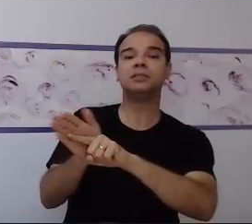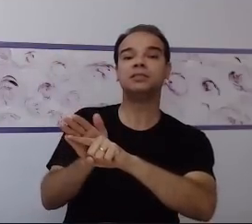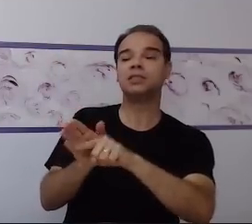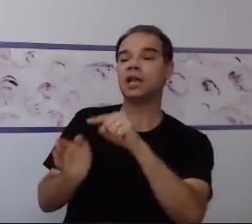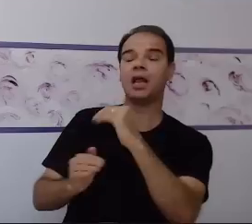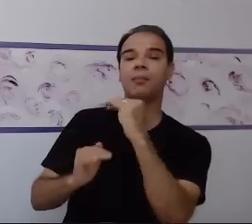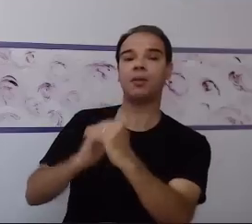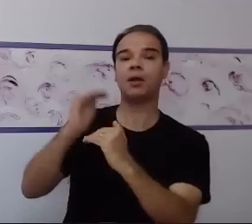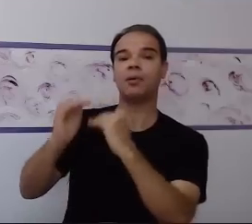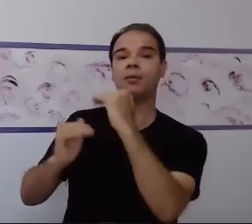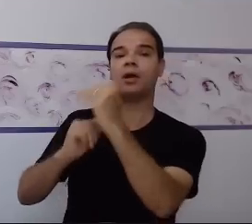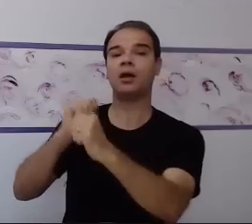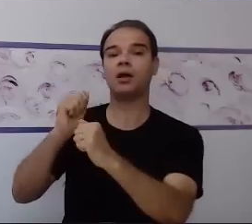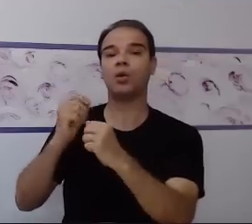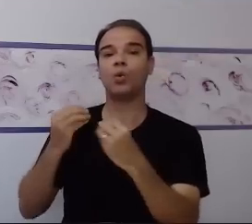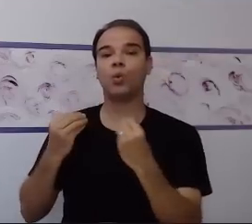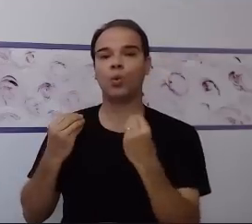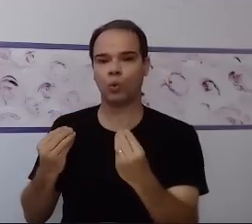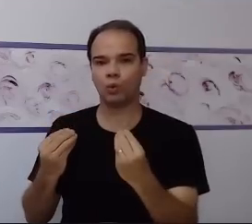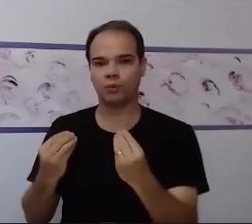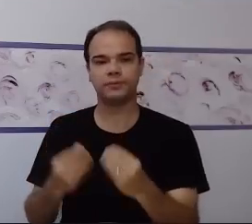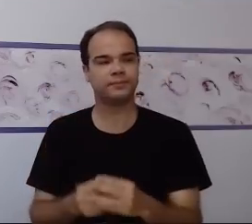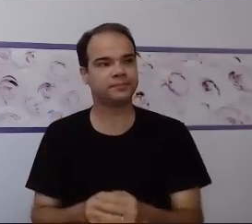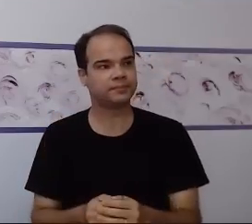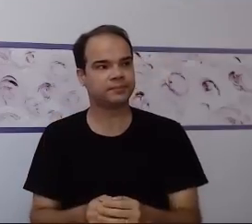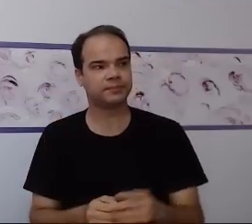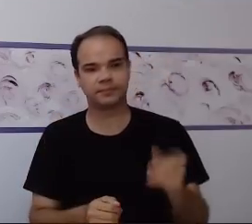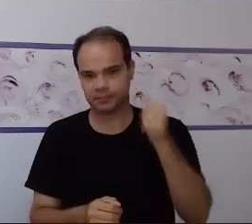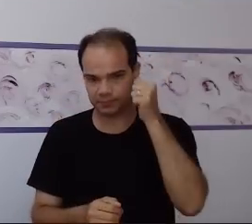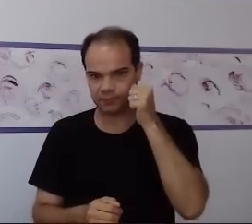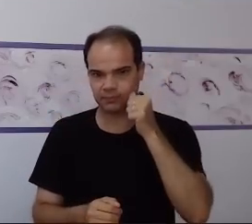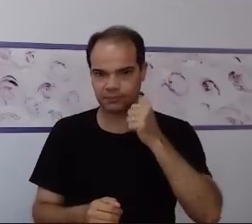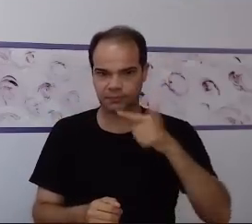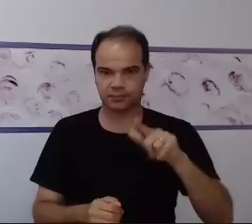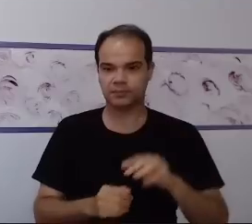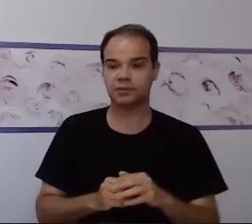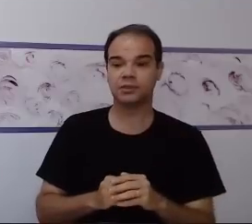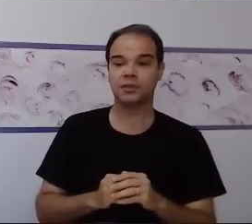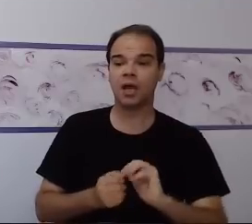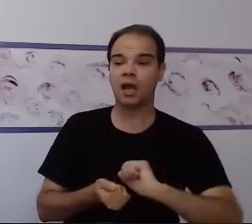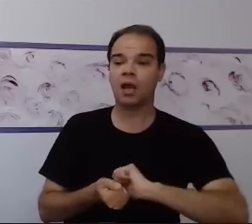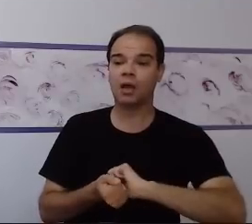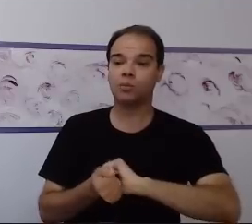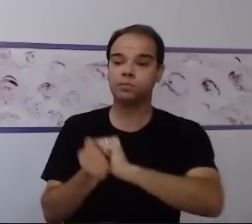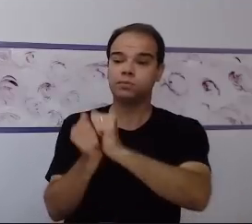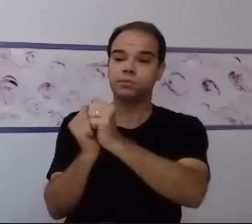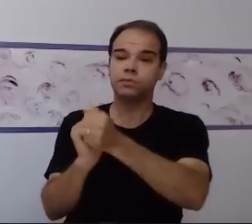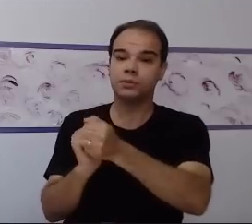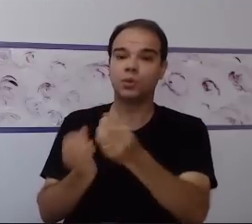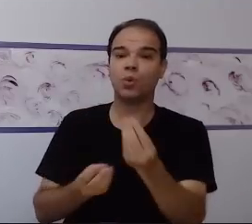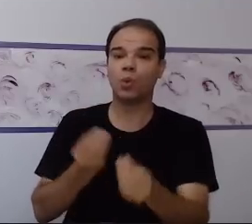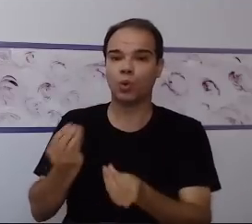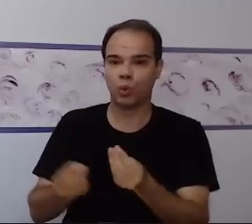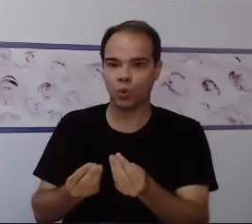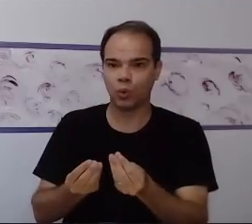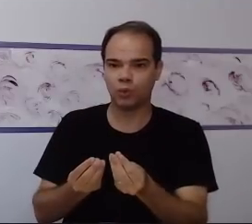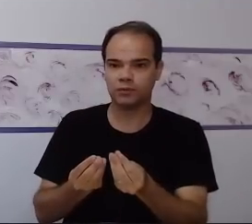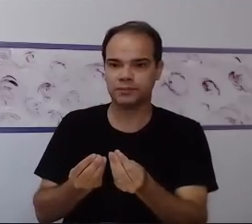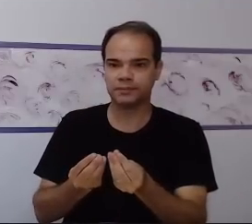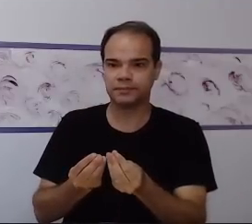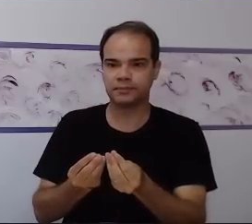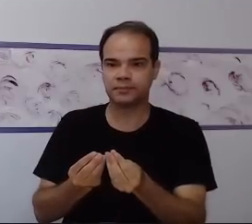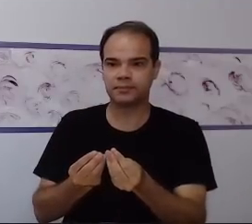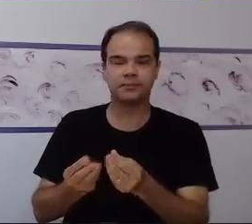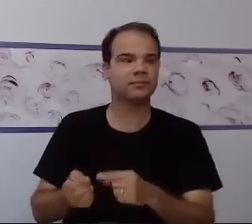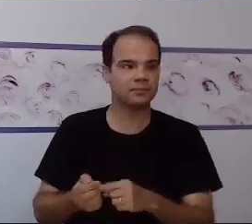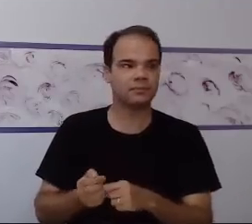dessa criança. porque é bom a gente lembrar, né, Mário, que a gente trabalha com a adequação dentro dessa especificidade do indivíduo. Por